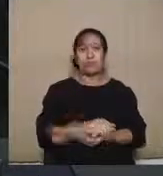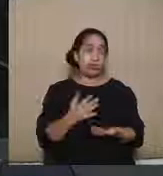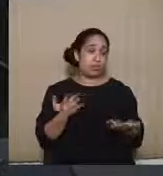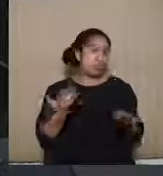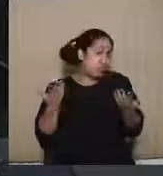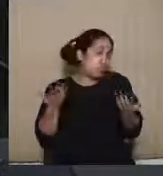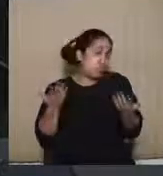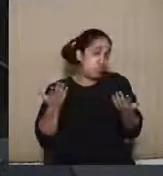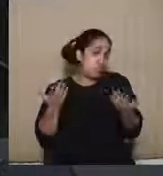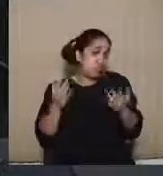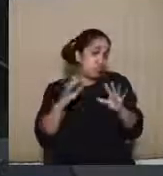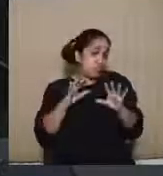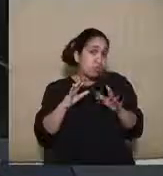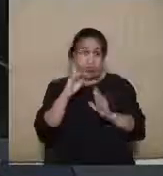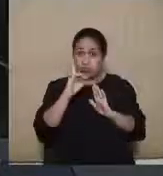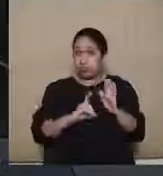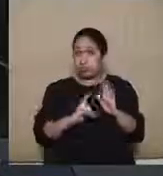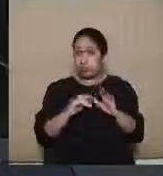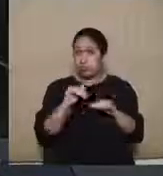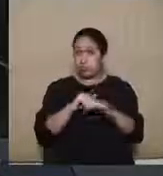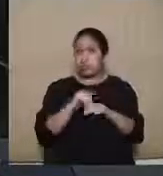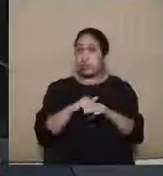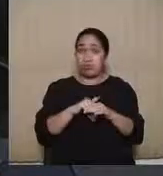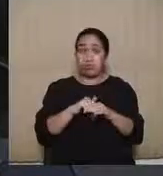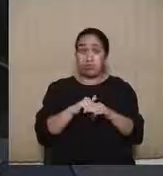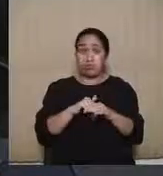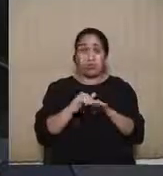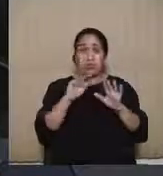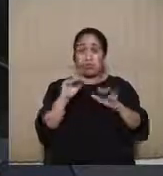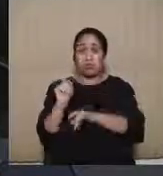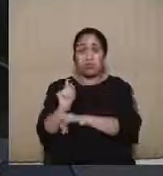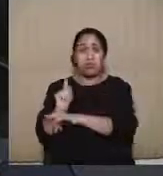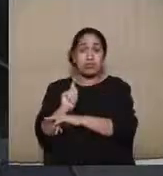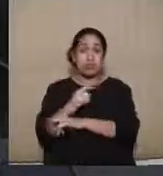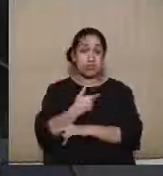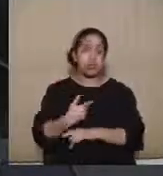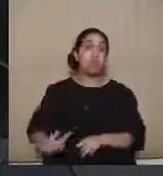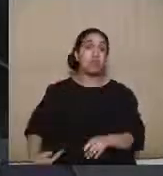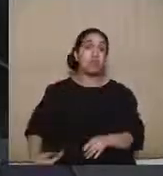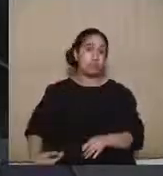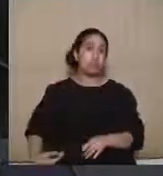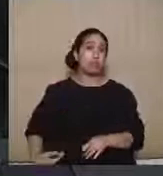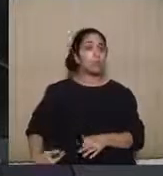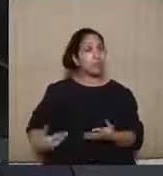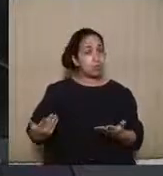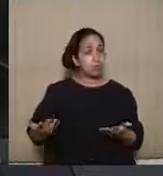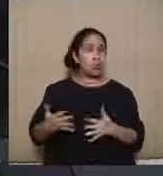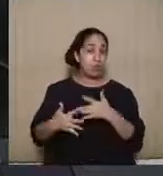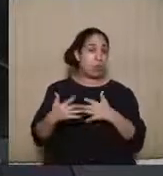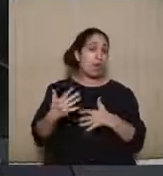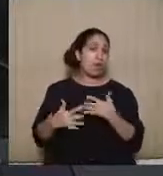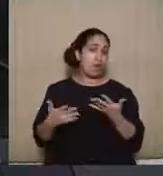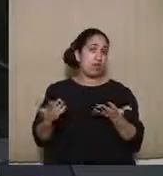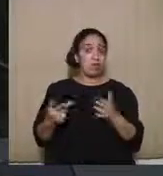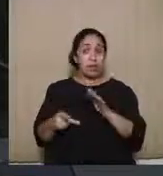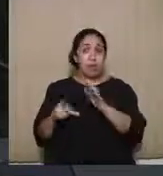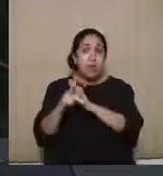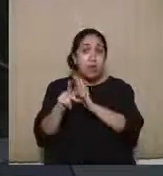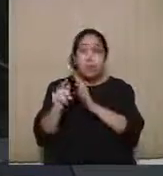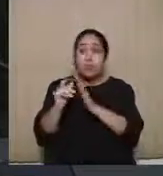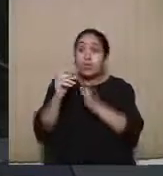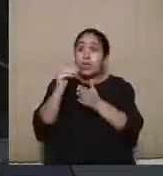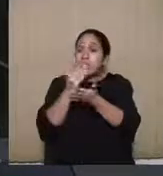influencia no direito eleitoral, mas, principalmente, a gestão pública, que é, na verdade, a própria gênese da